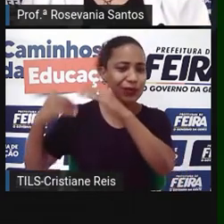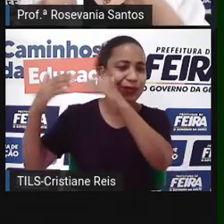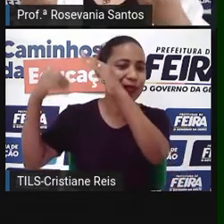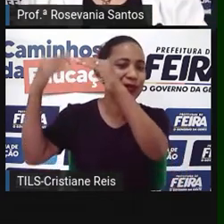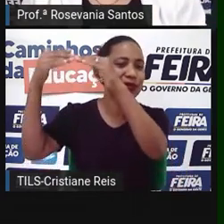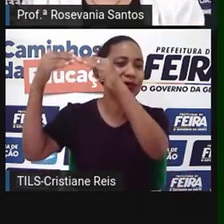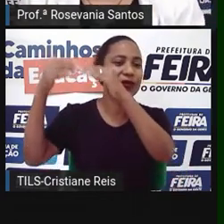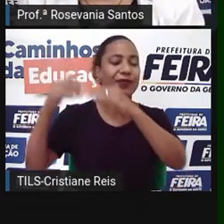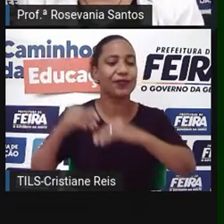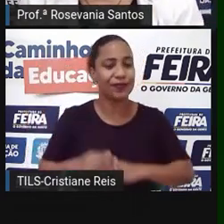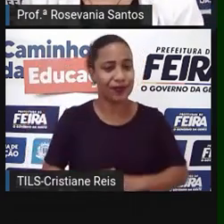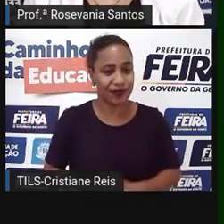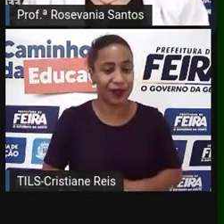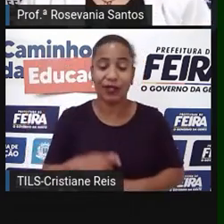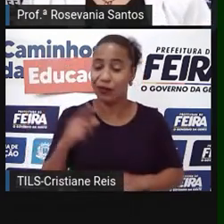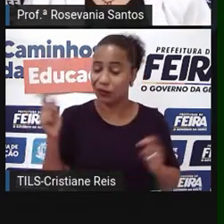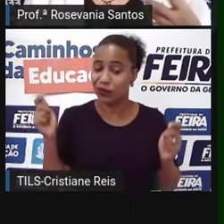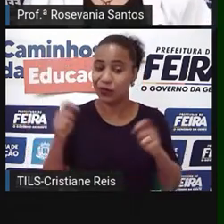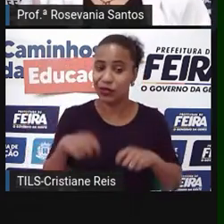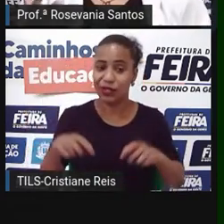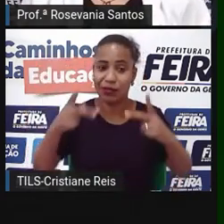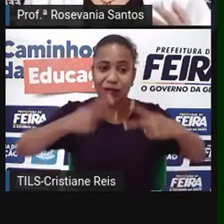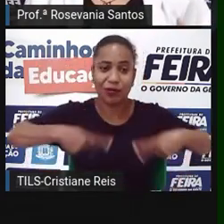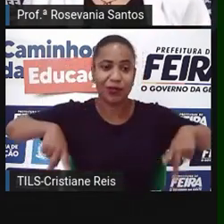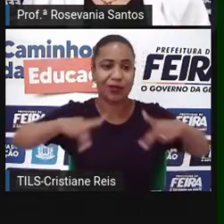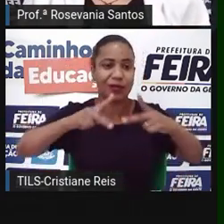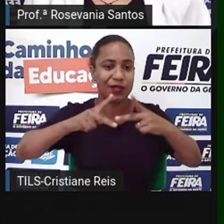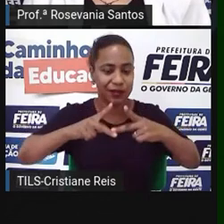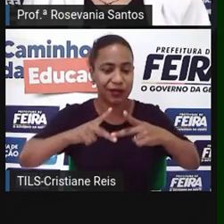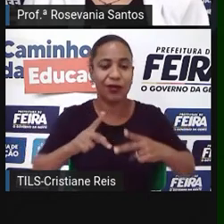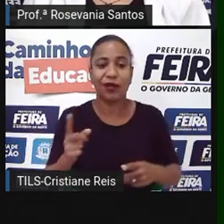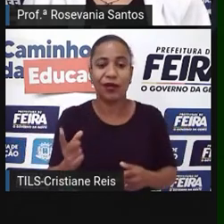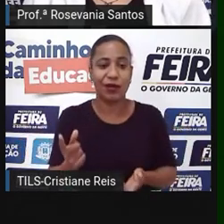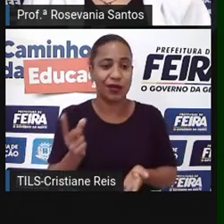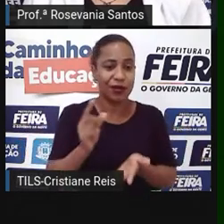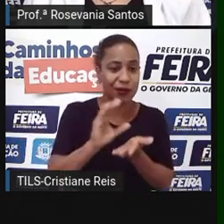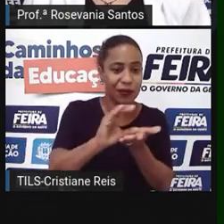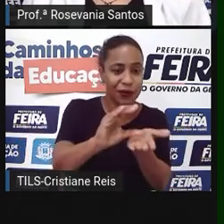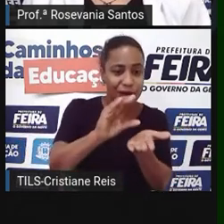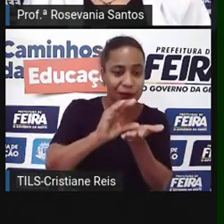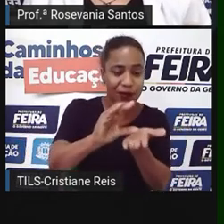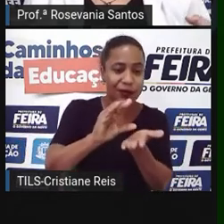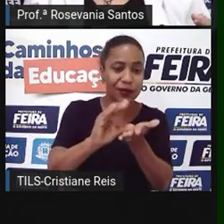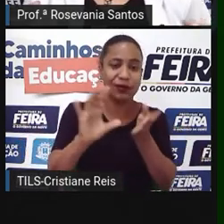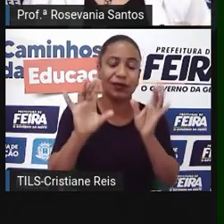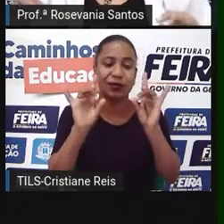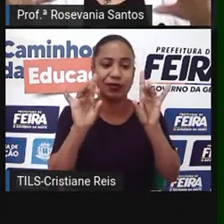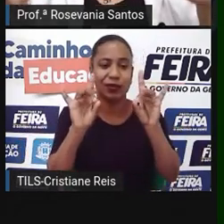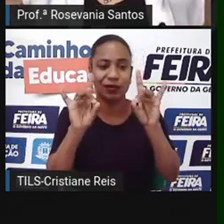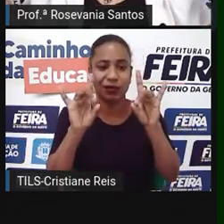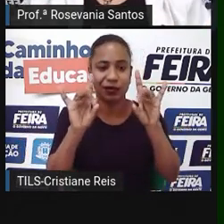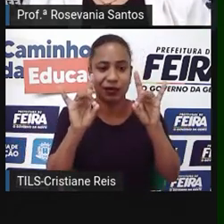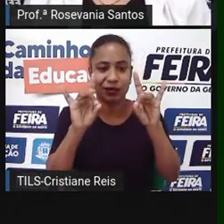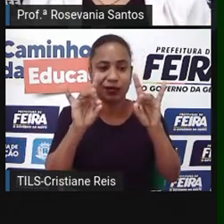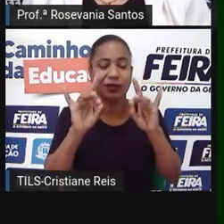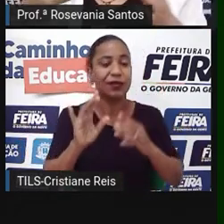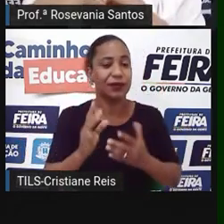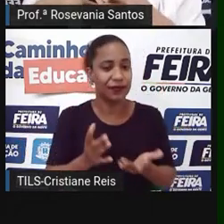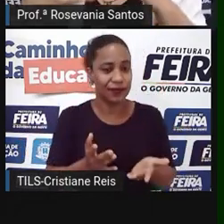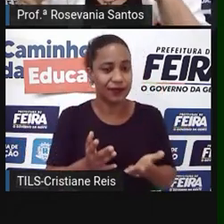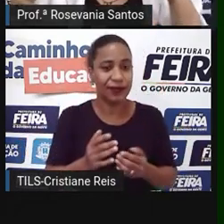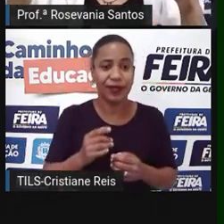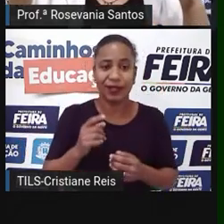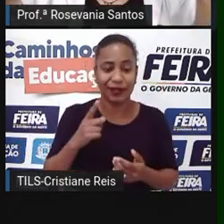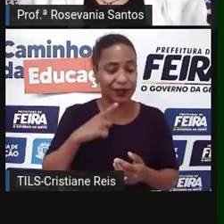ali investir na população. E essa população foi se autoespecializando, são pessoas, né? É tipo aqueles profissionais